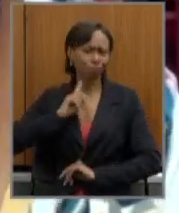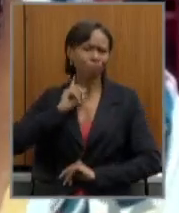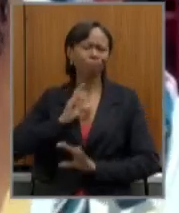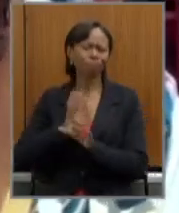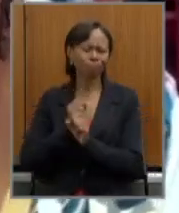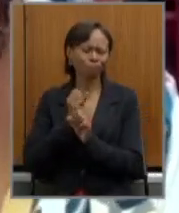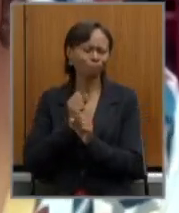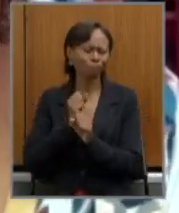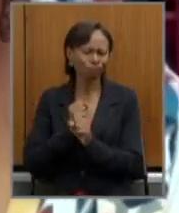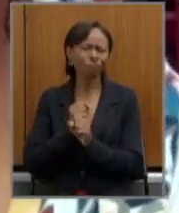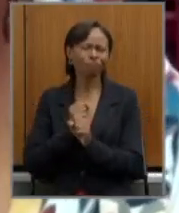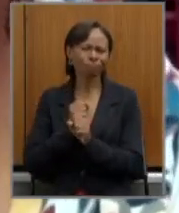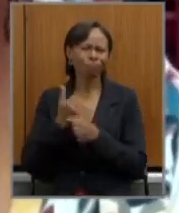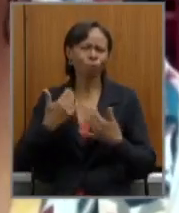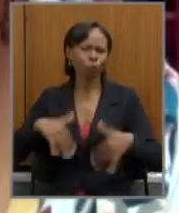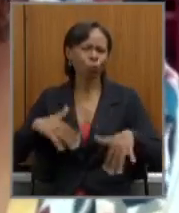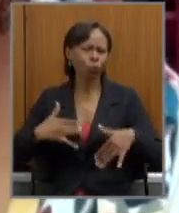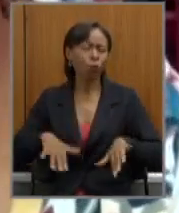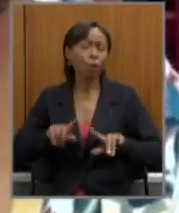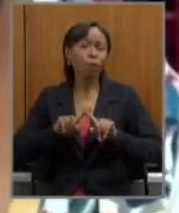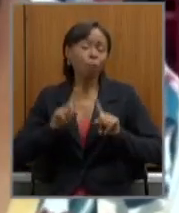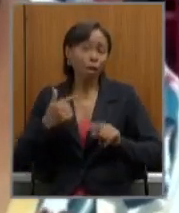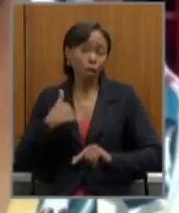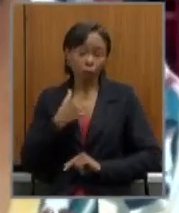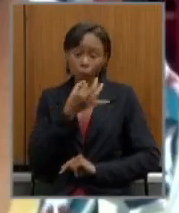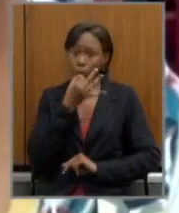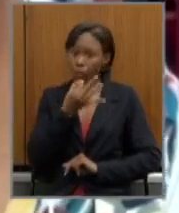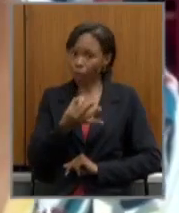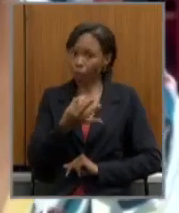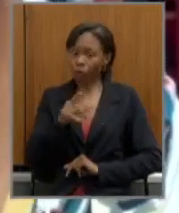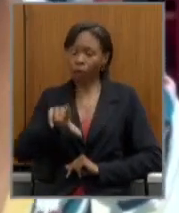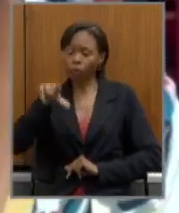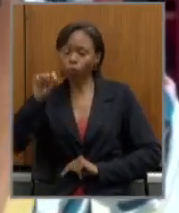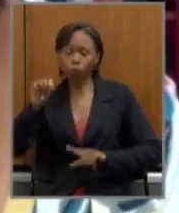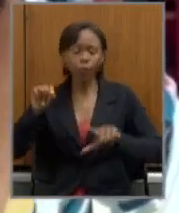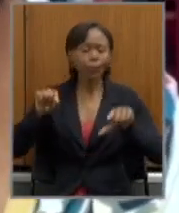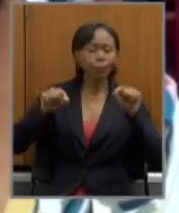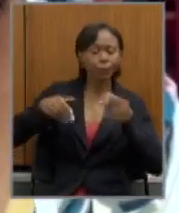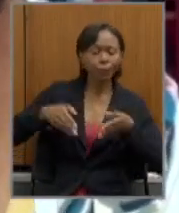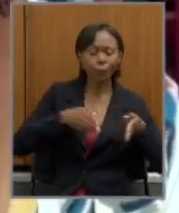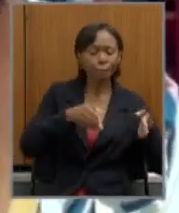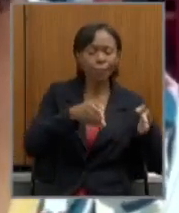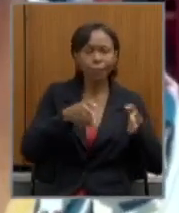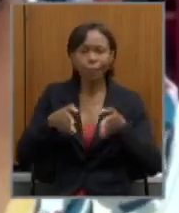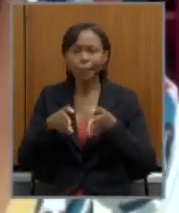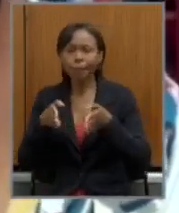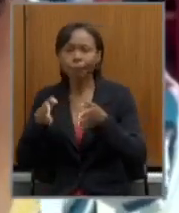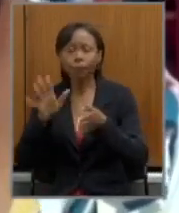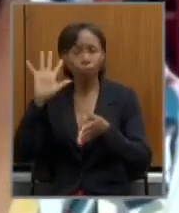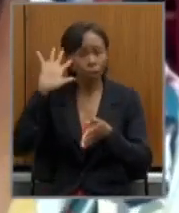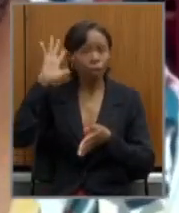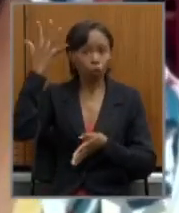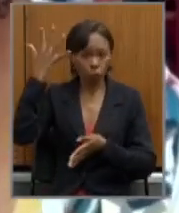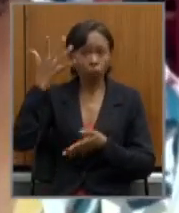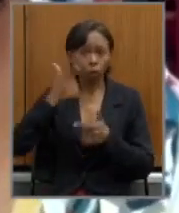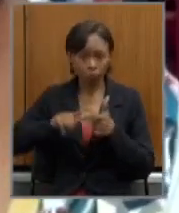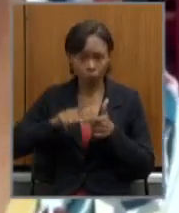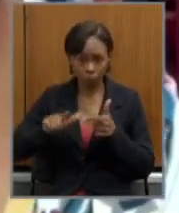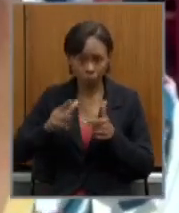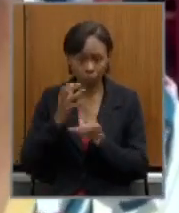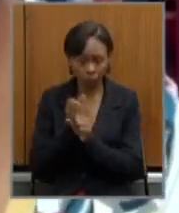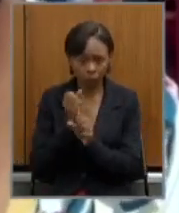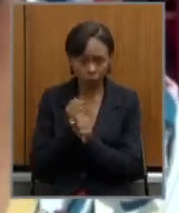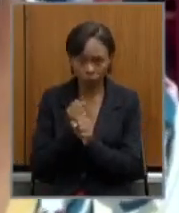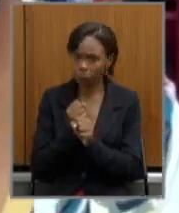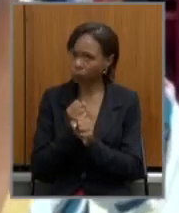na minha opinião as escolhas para a gente promover o reequilíbrio das contas não pode ser apenas